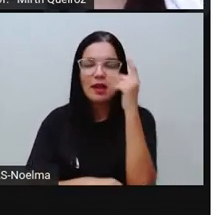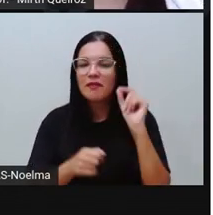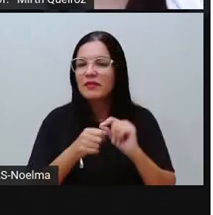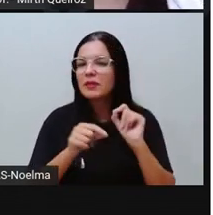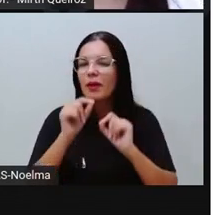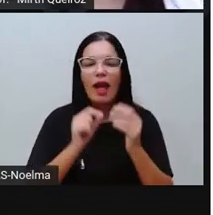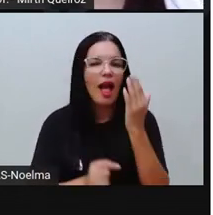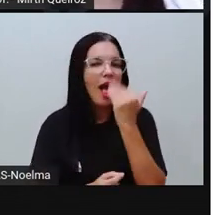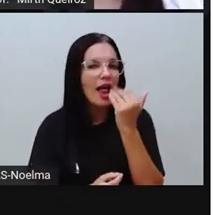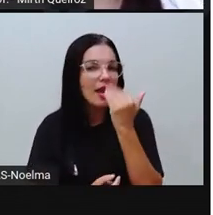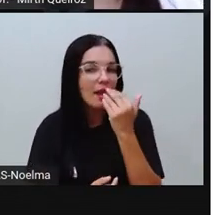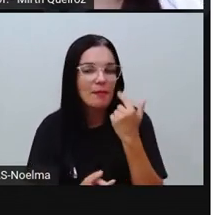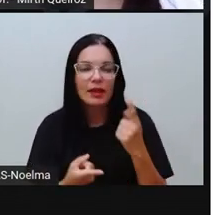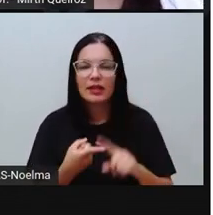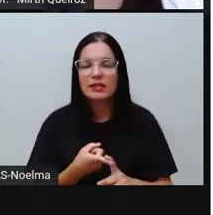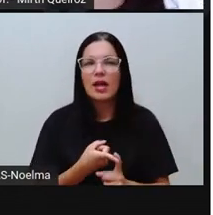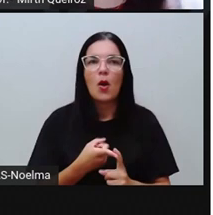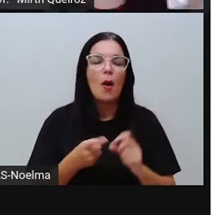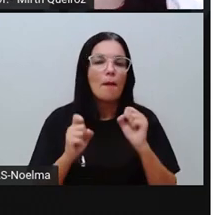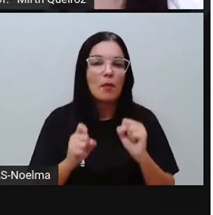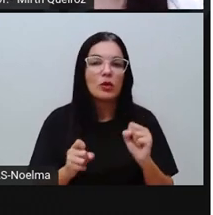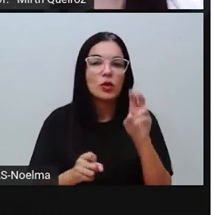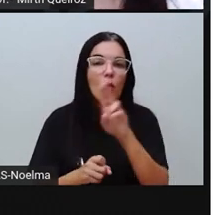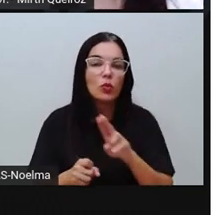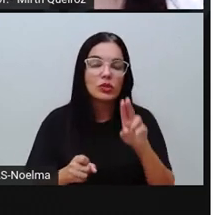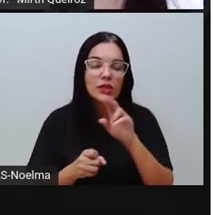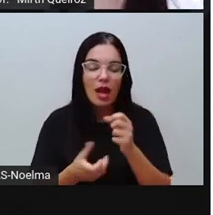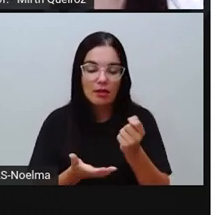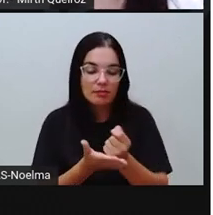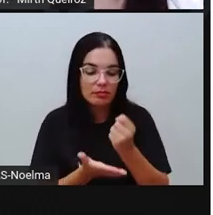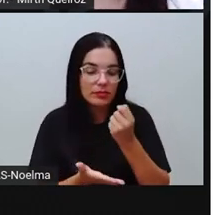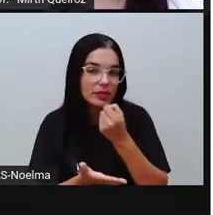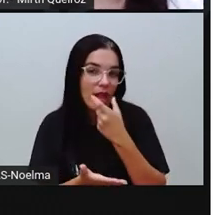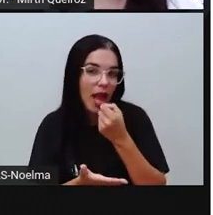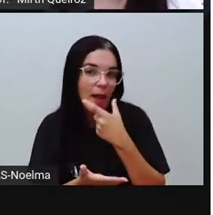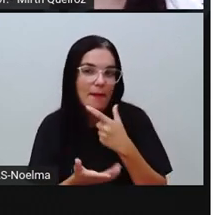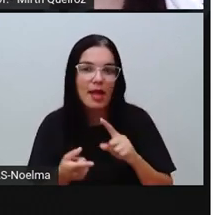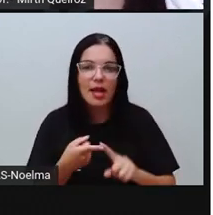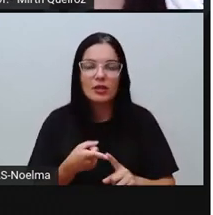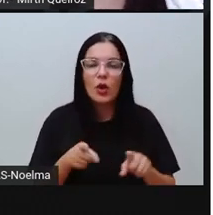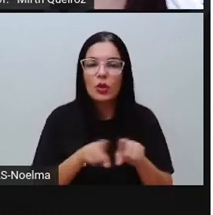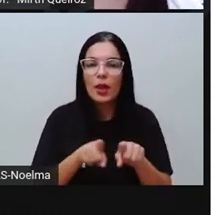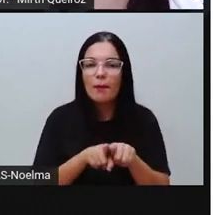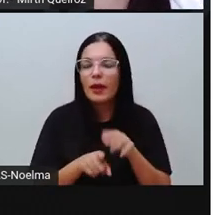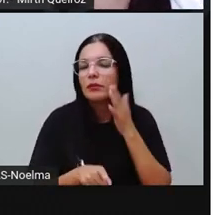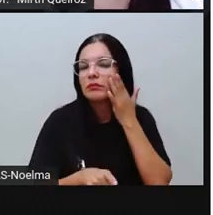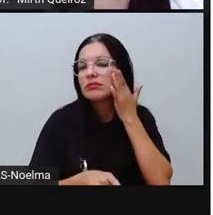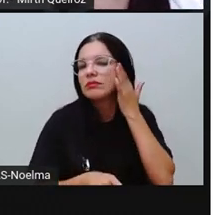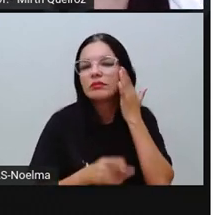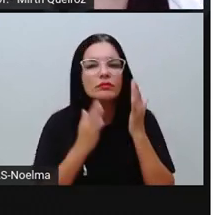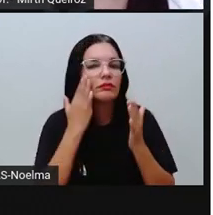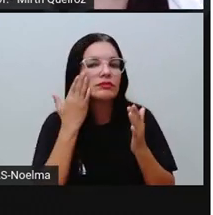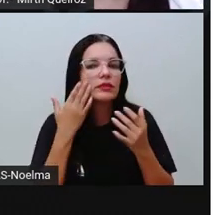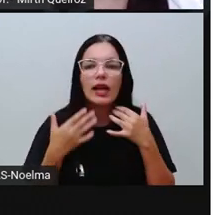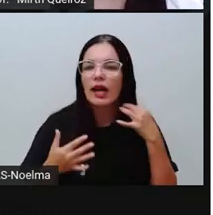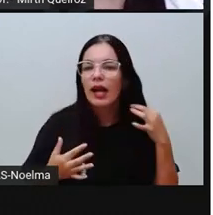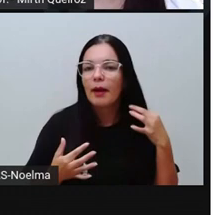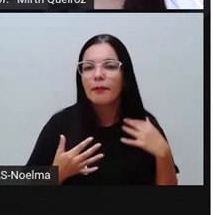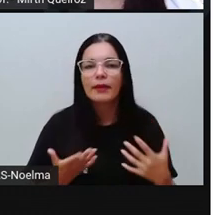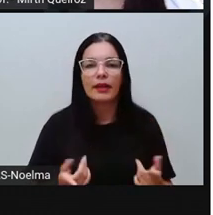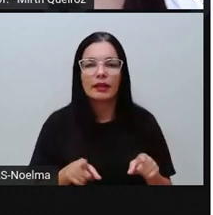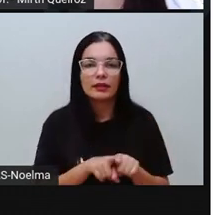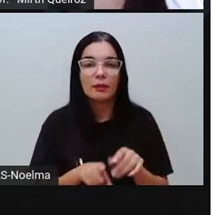alimentos, né? De medicamentos, perdão. A gente viu também na fabricação de cosméticos. Nós temos como